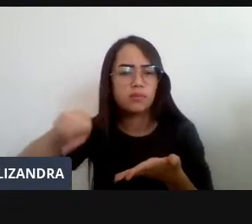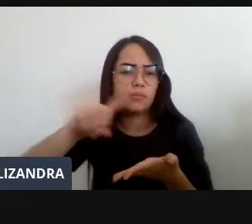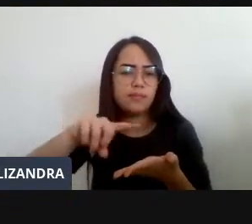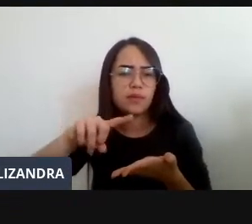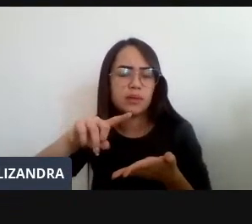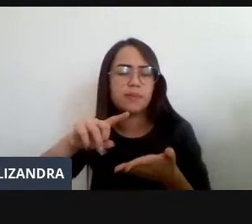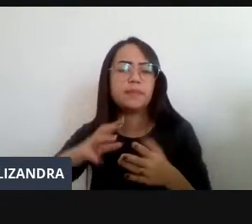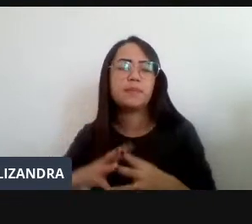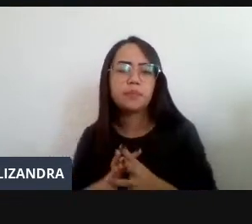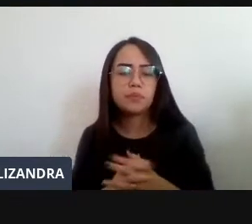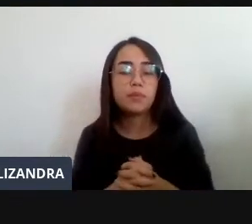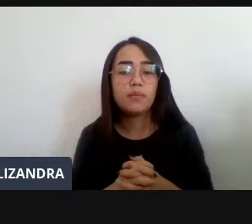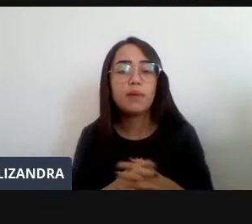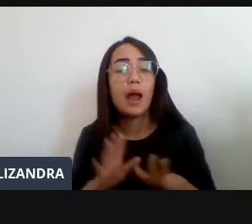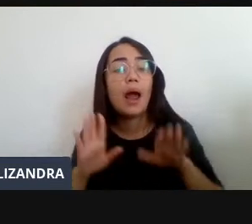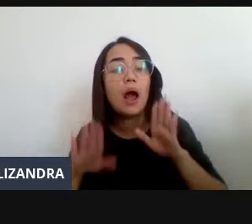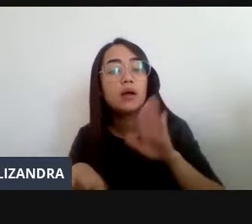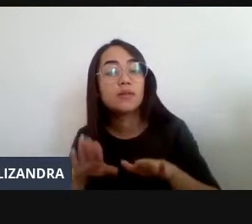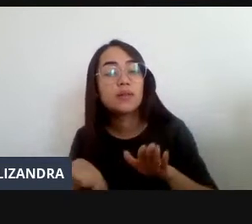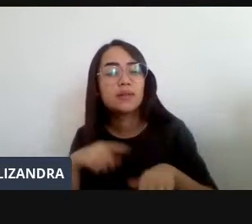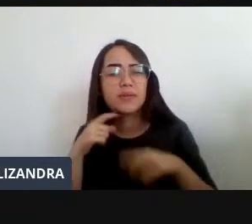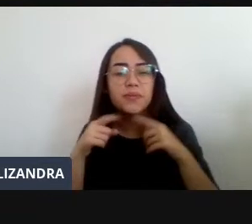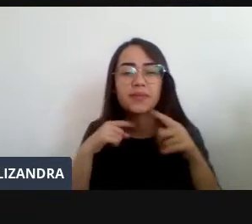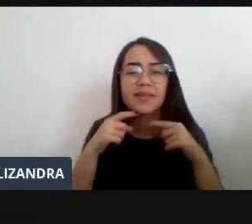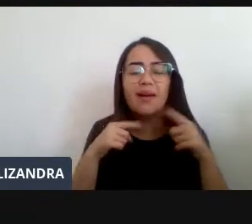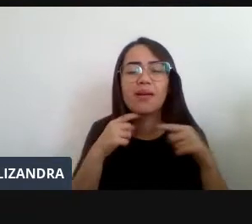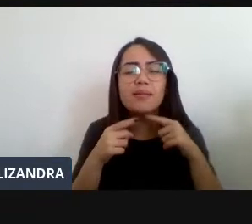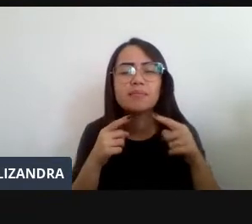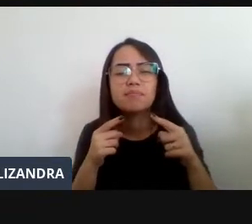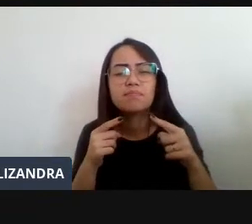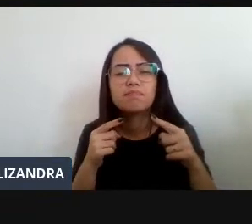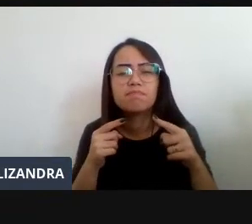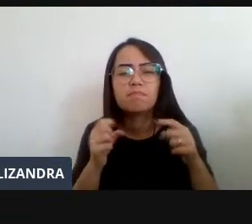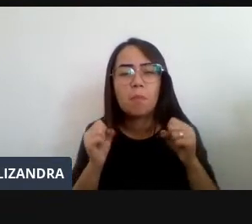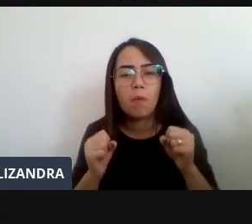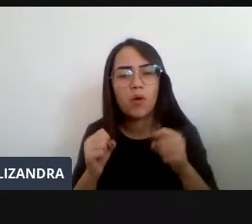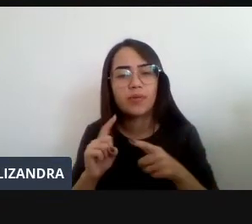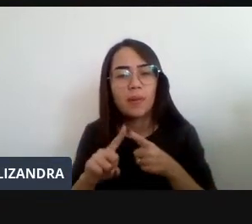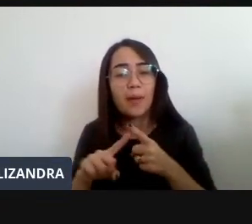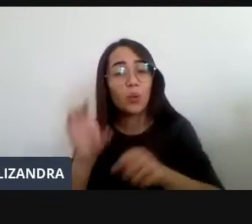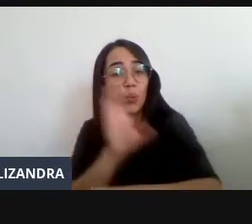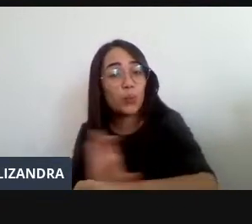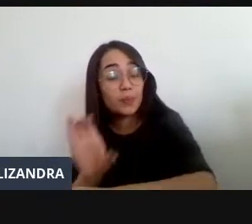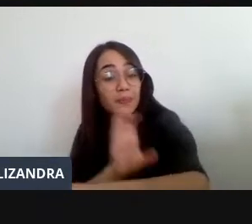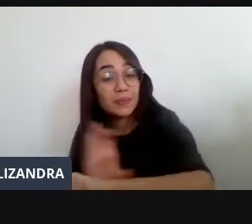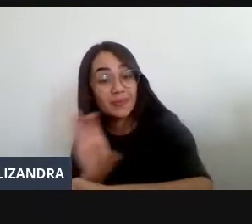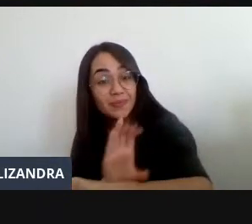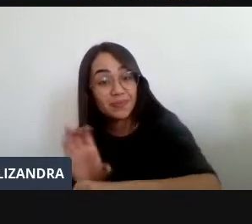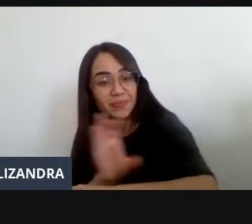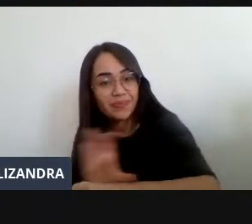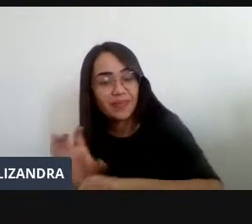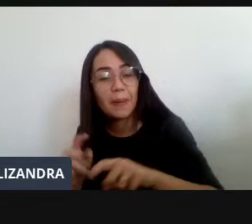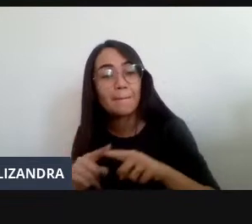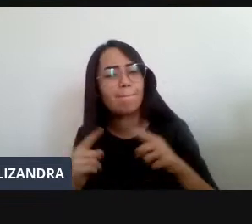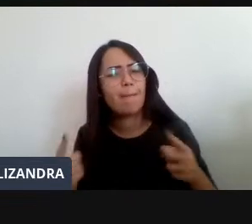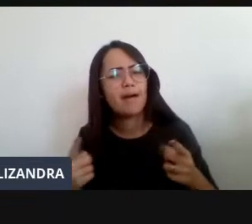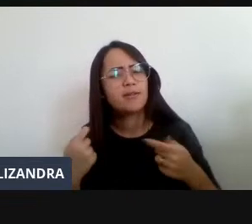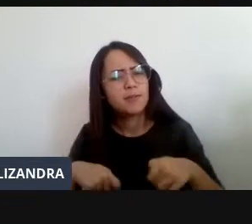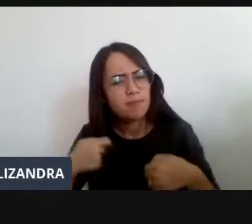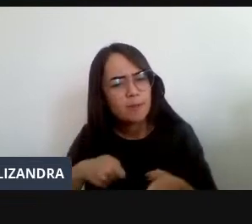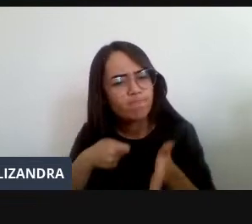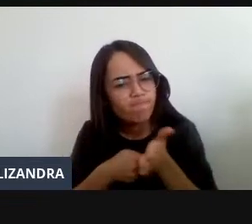Suas Dificuldades Mas Outras Dificuldades Você Vão Encontrar No Decorrer Dos Cursos Mas A Persistência